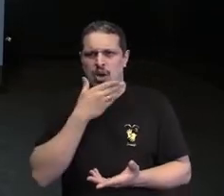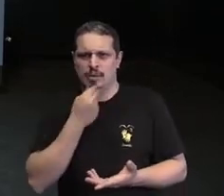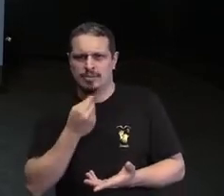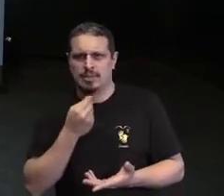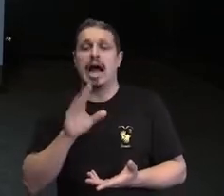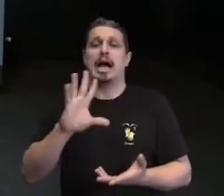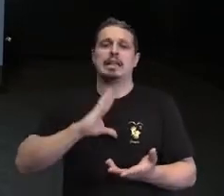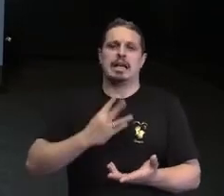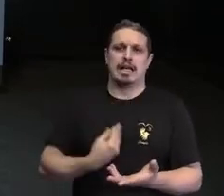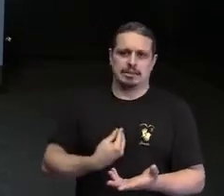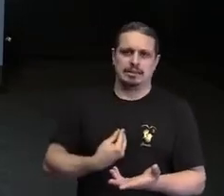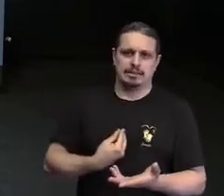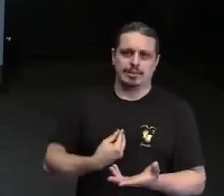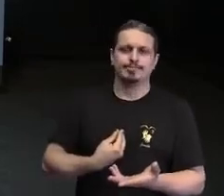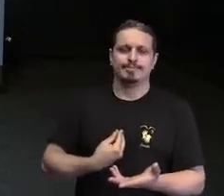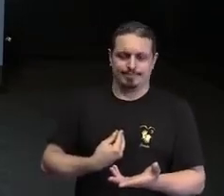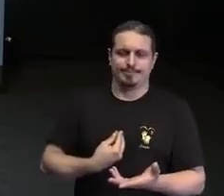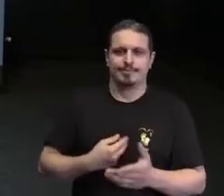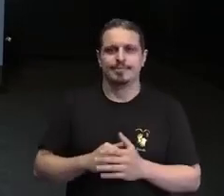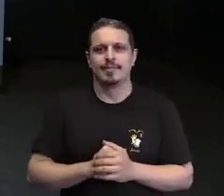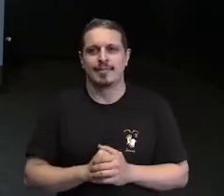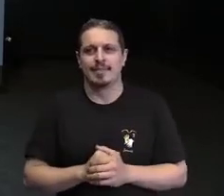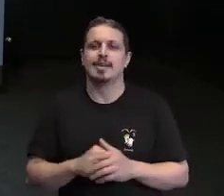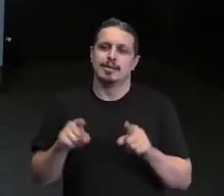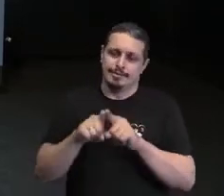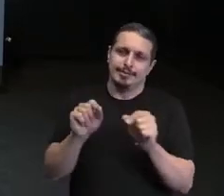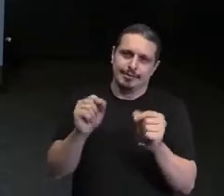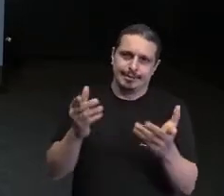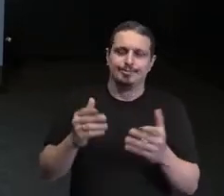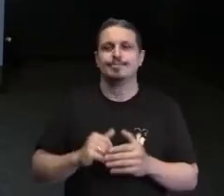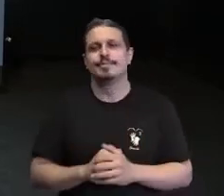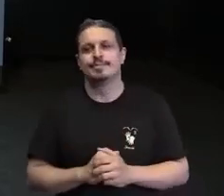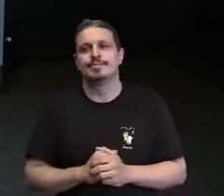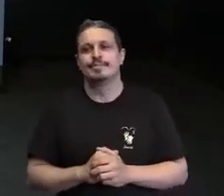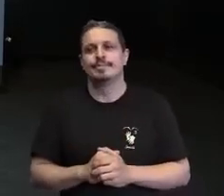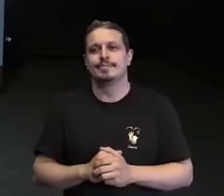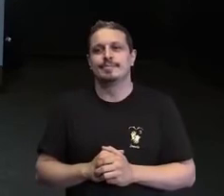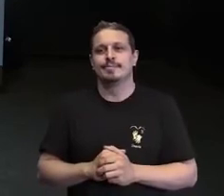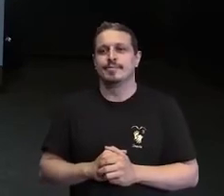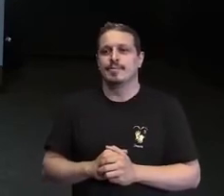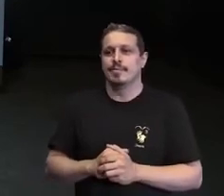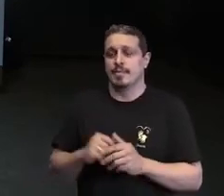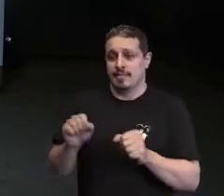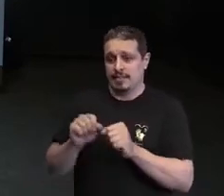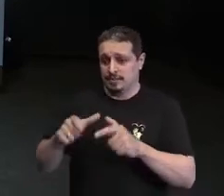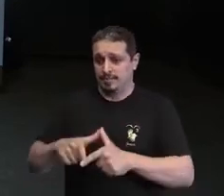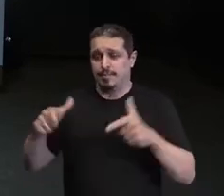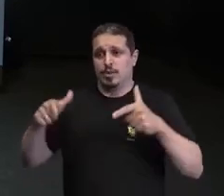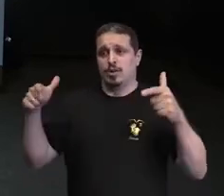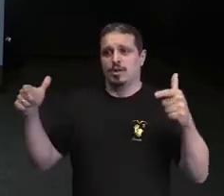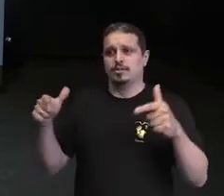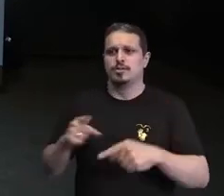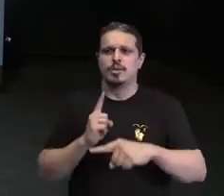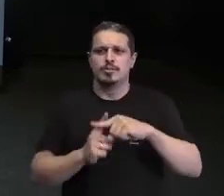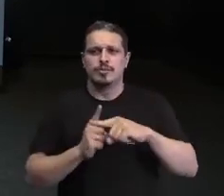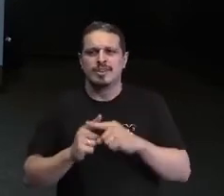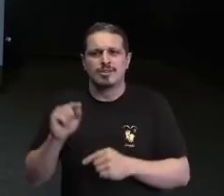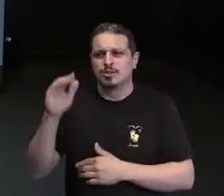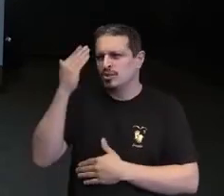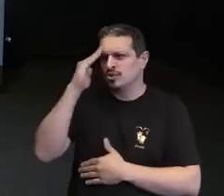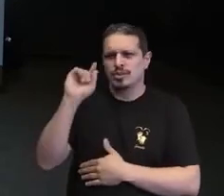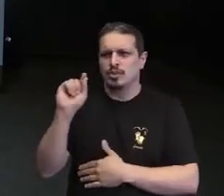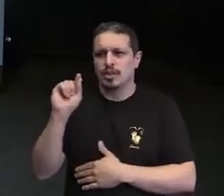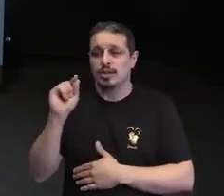e que eu posso aprender com esse indivíduo e me tornar um médico ainda melhor, aumenta muito. E aí a minha pergunta fica, cadê